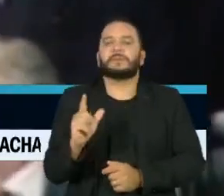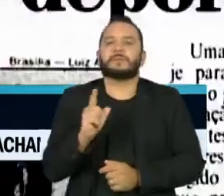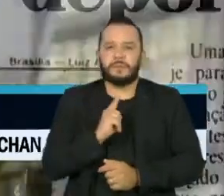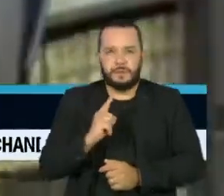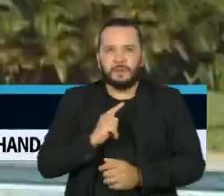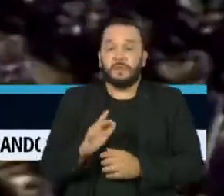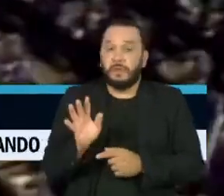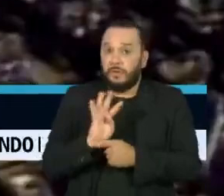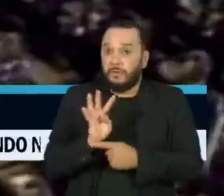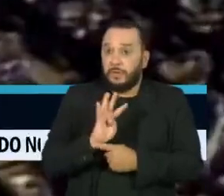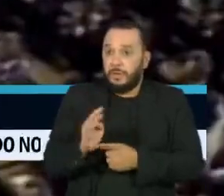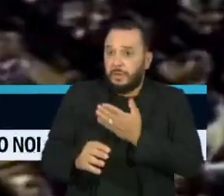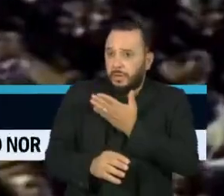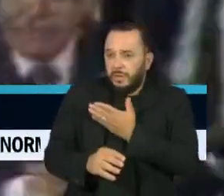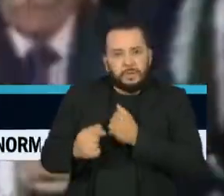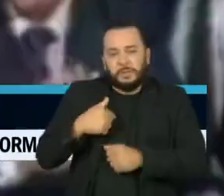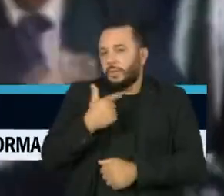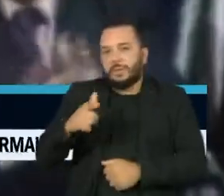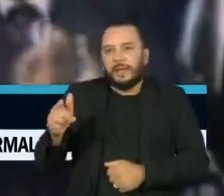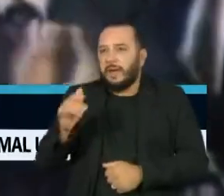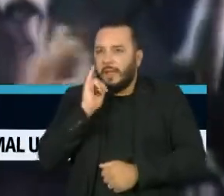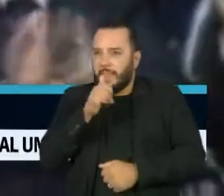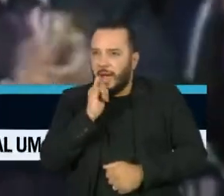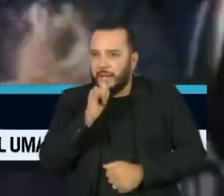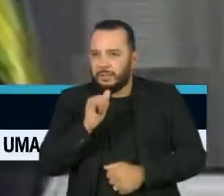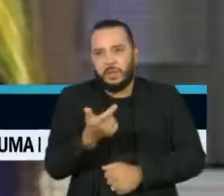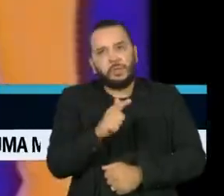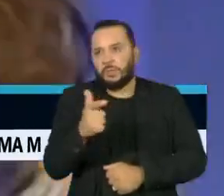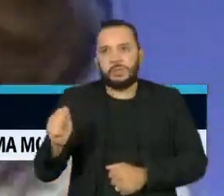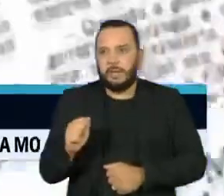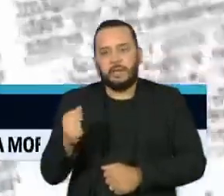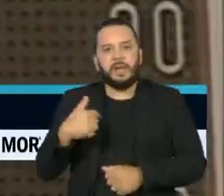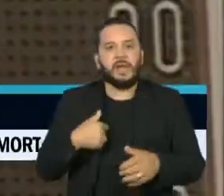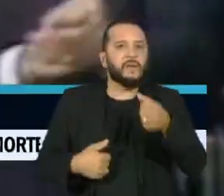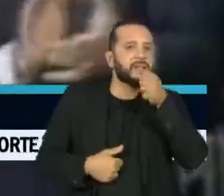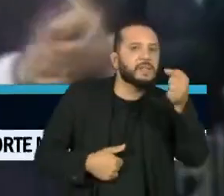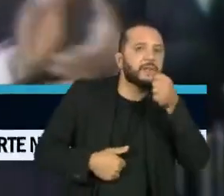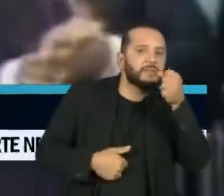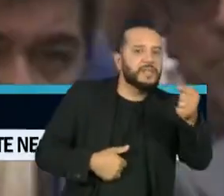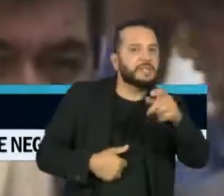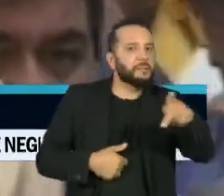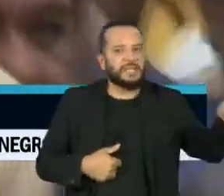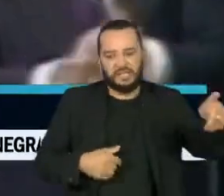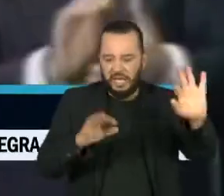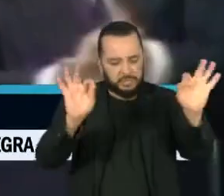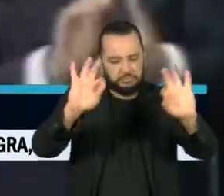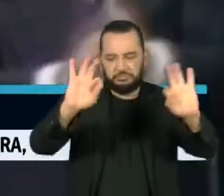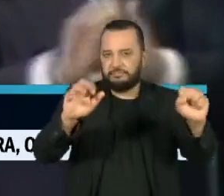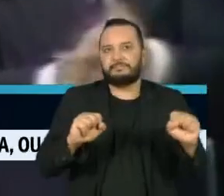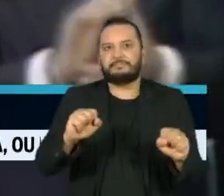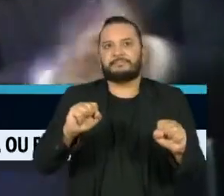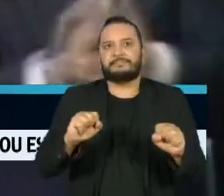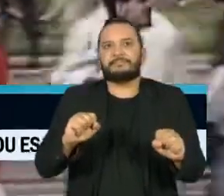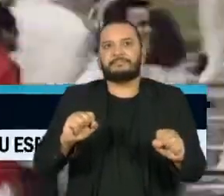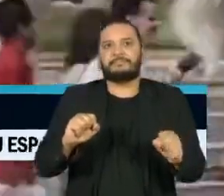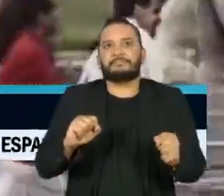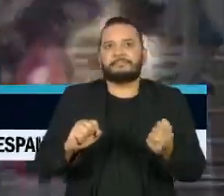O filme não tem narração, eu não quis fazer entrevista com os presidentes. Então,